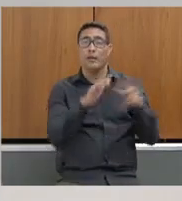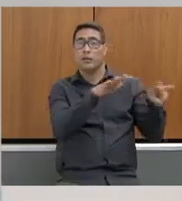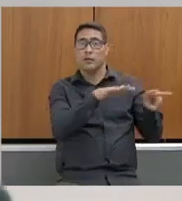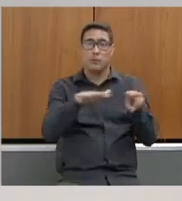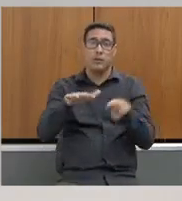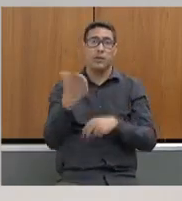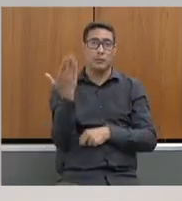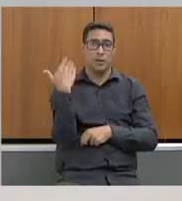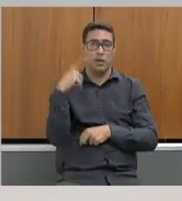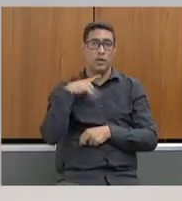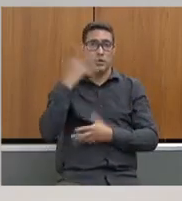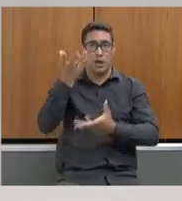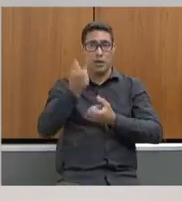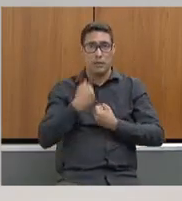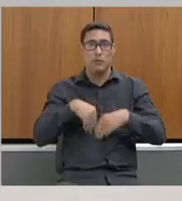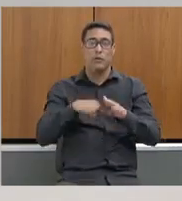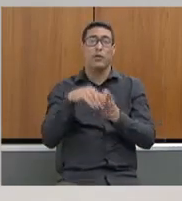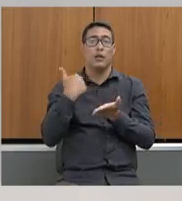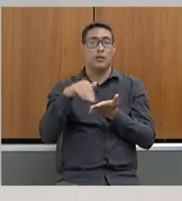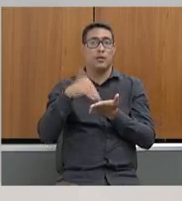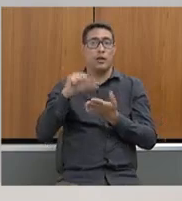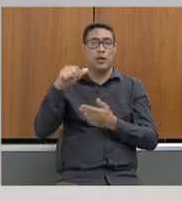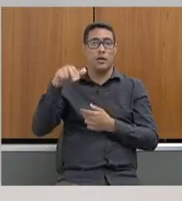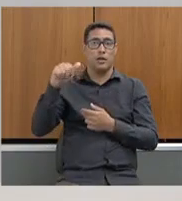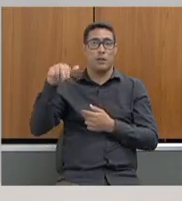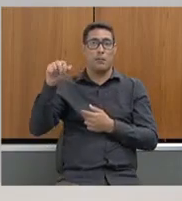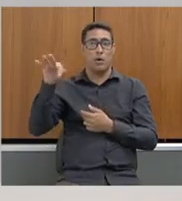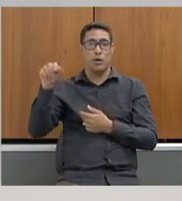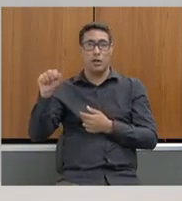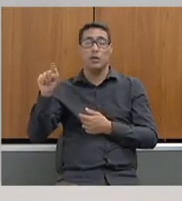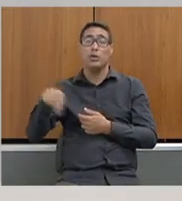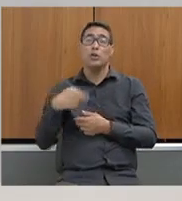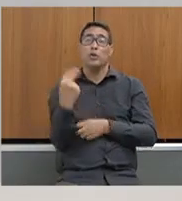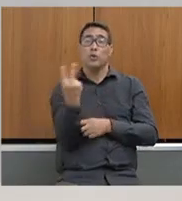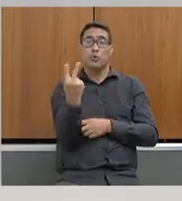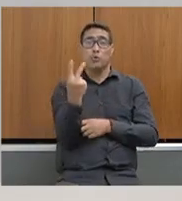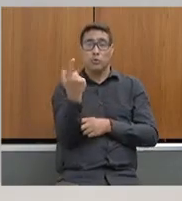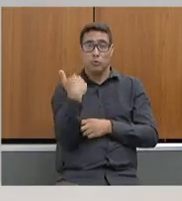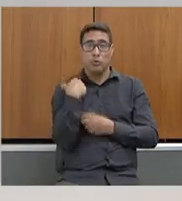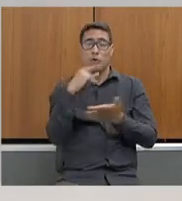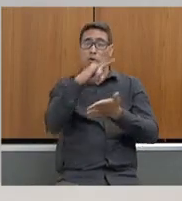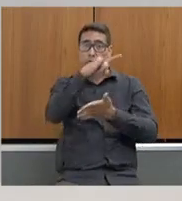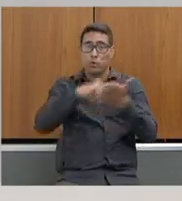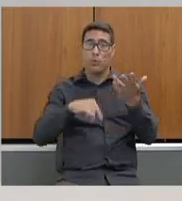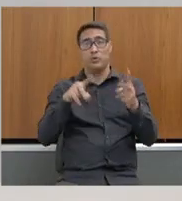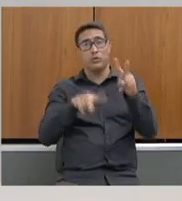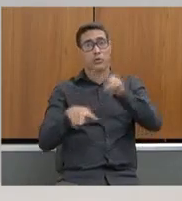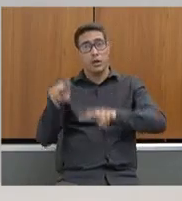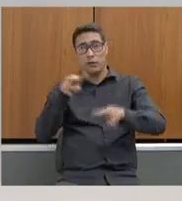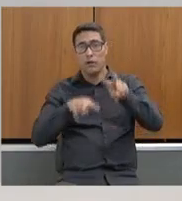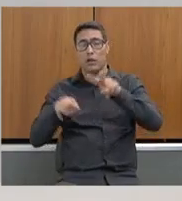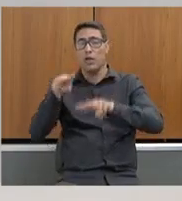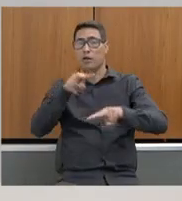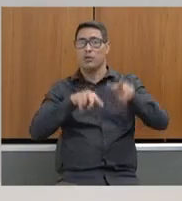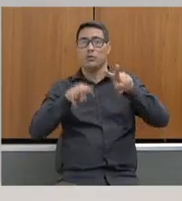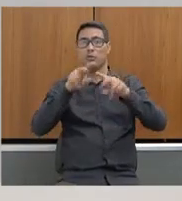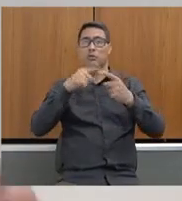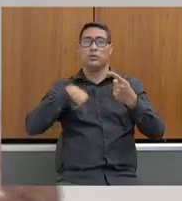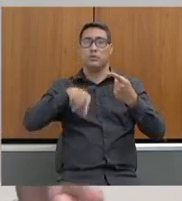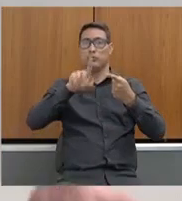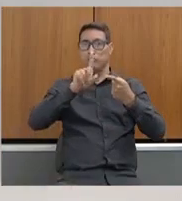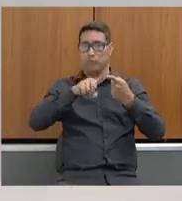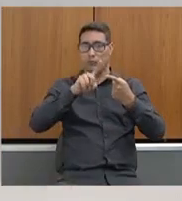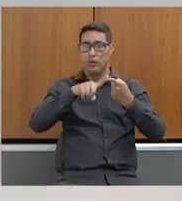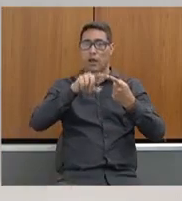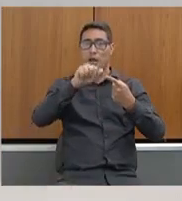recebemos também da subsecretária Ana Mota dois documentos de avaliação dos documentos